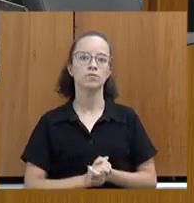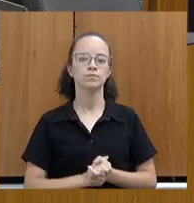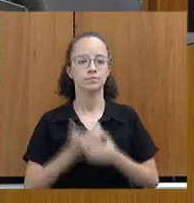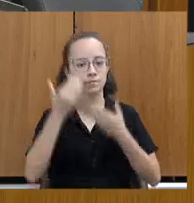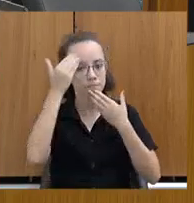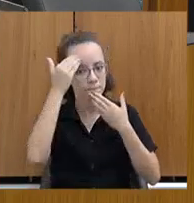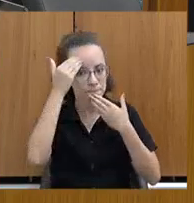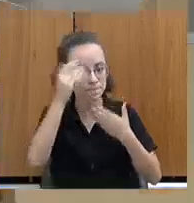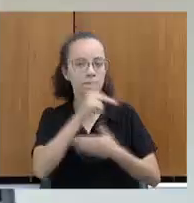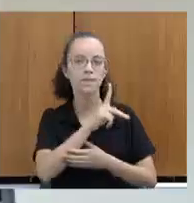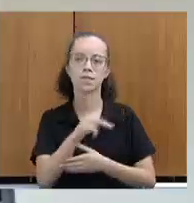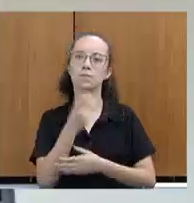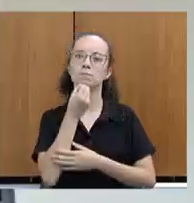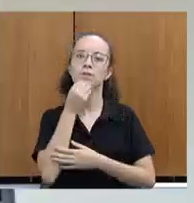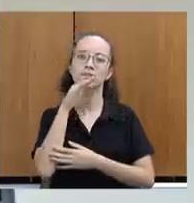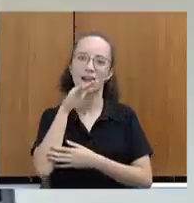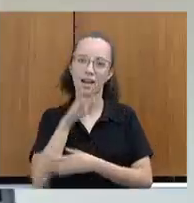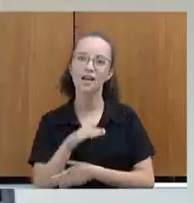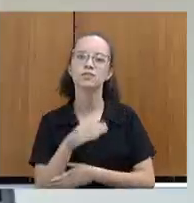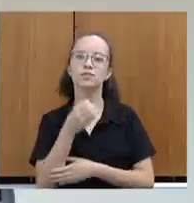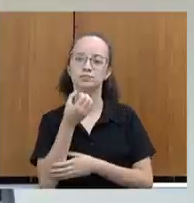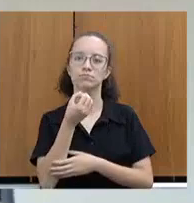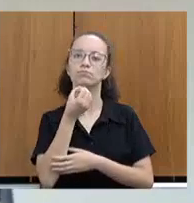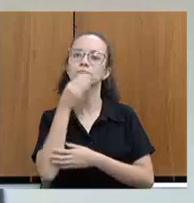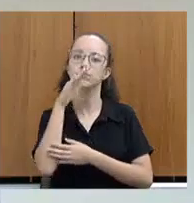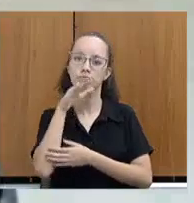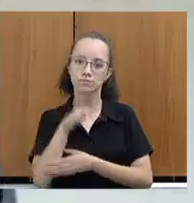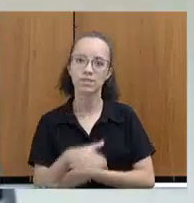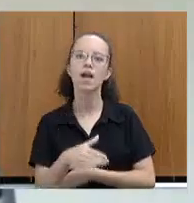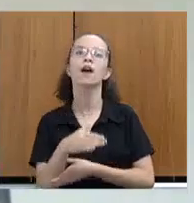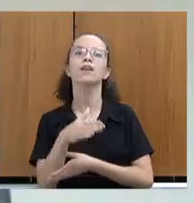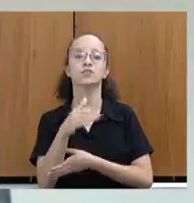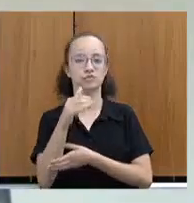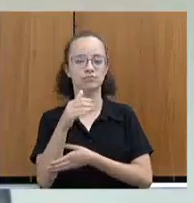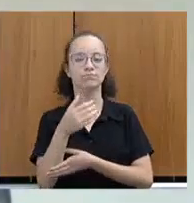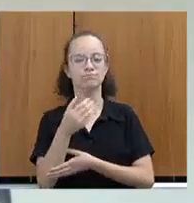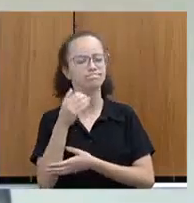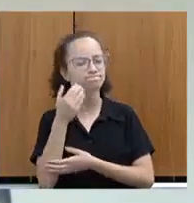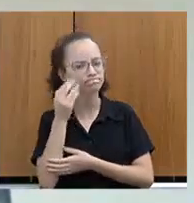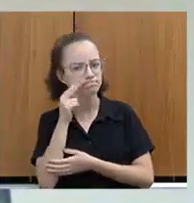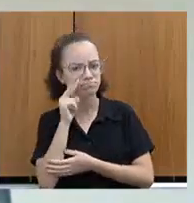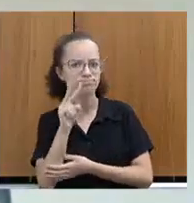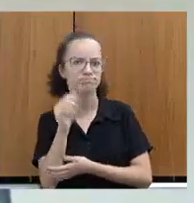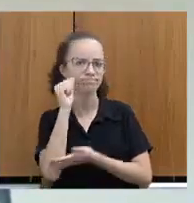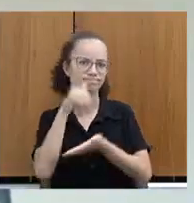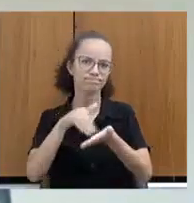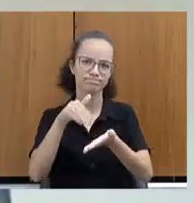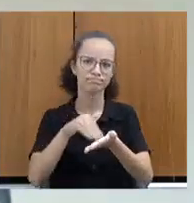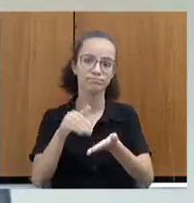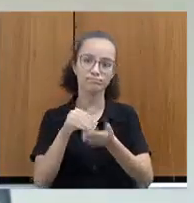Obrigado, presidenta. Boa tarde. Boa tarde, secretária Bete Jogá. Prazer em revê-la, mesmo que remotamente.